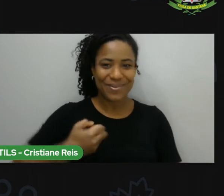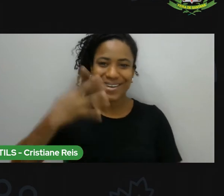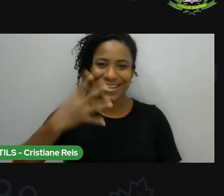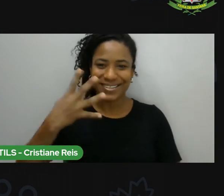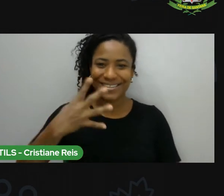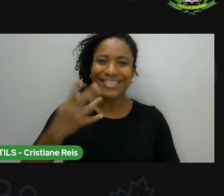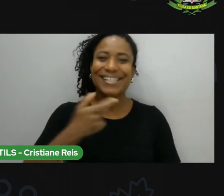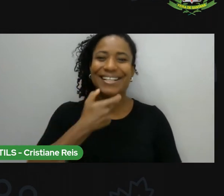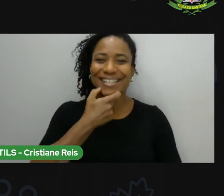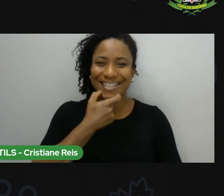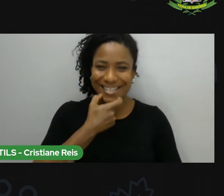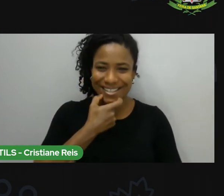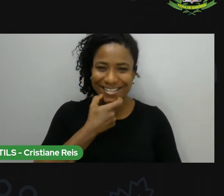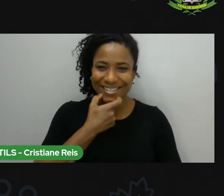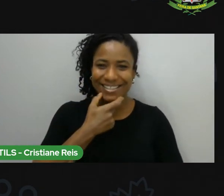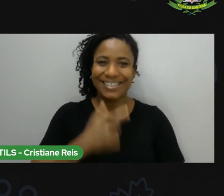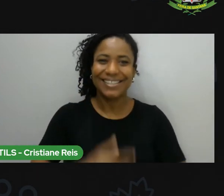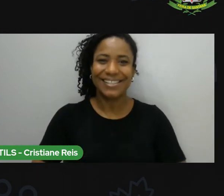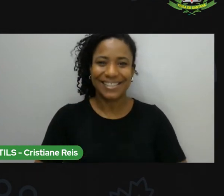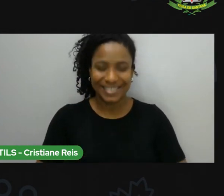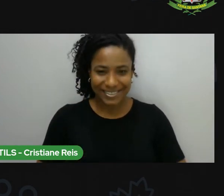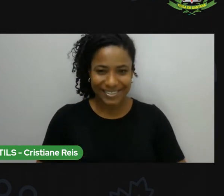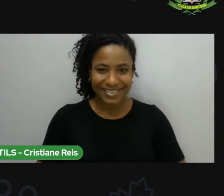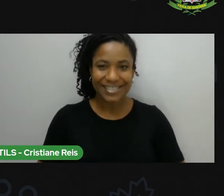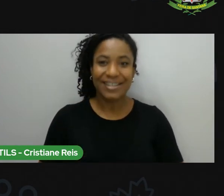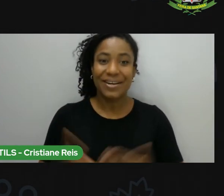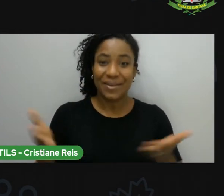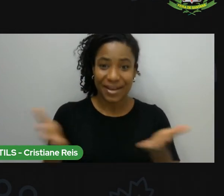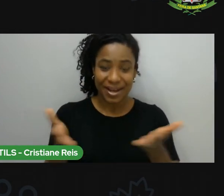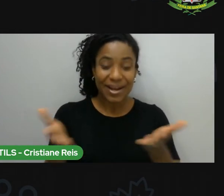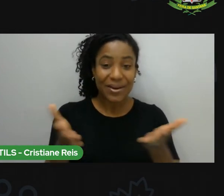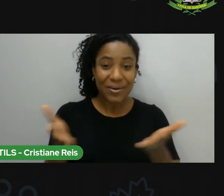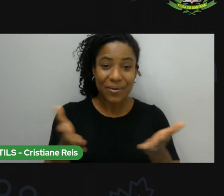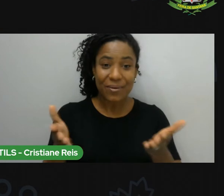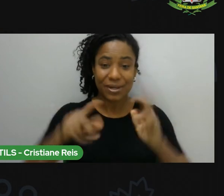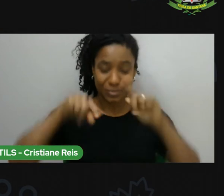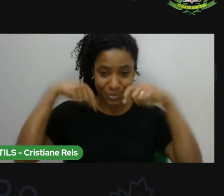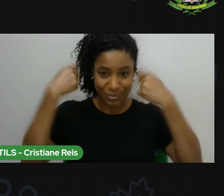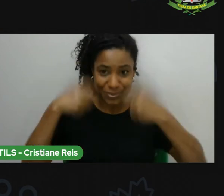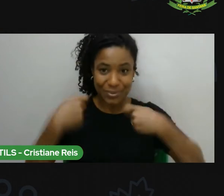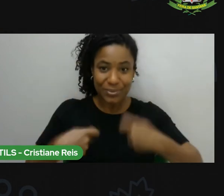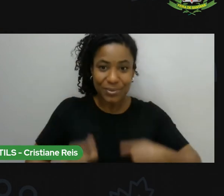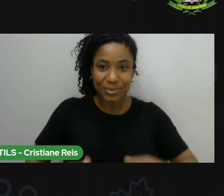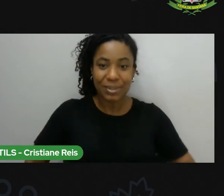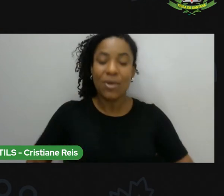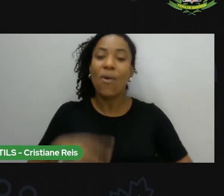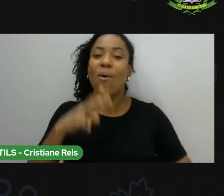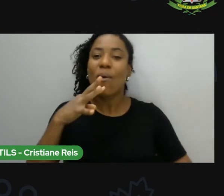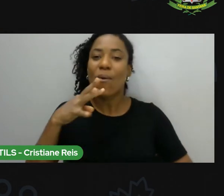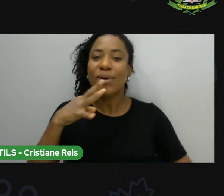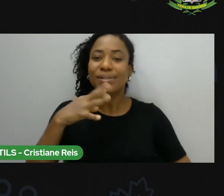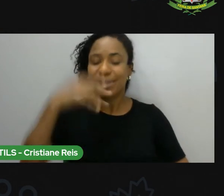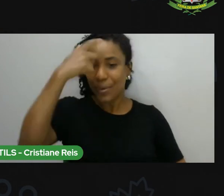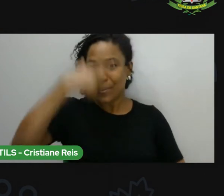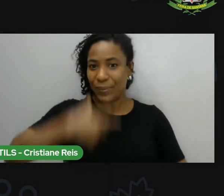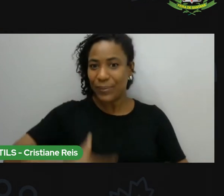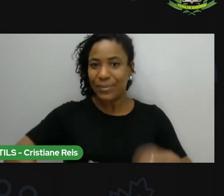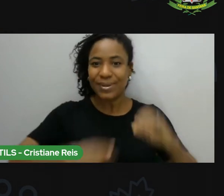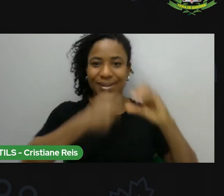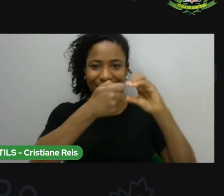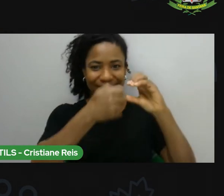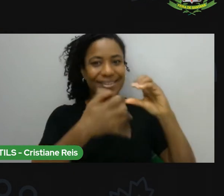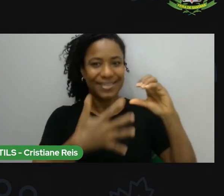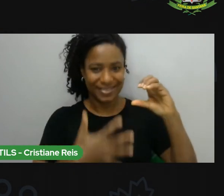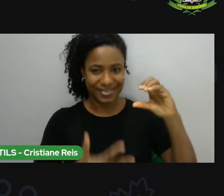Vamos agora fazer a autodescrição para nos conhecermos um pouco mais. Eu